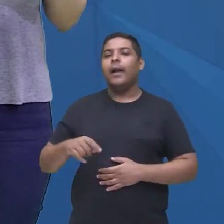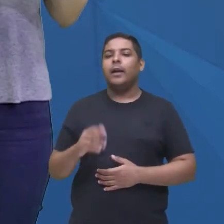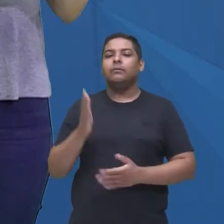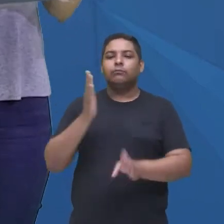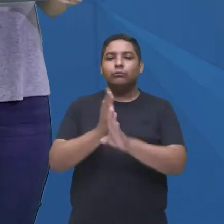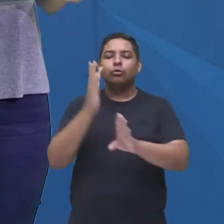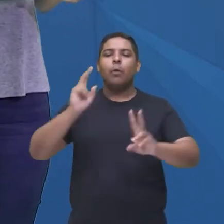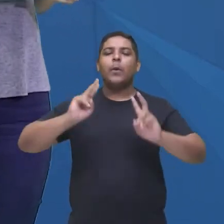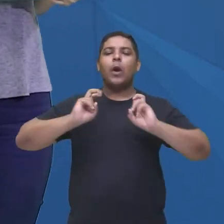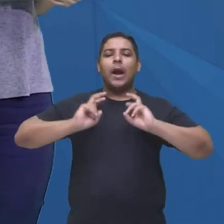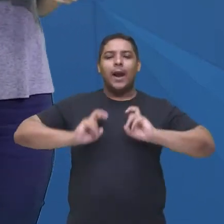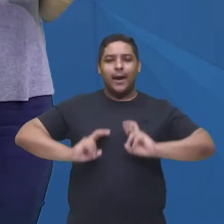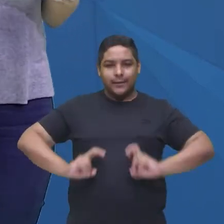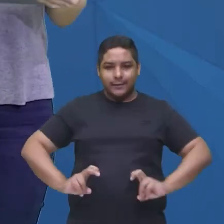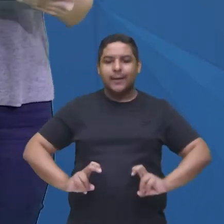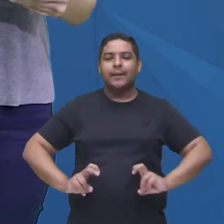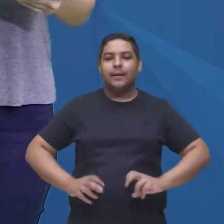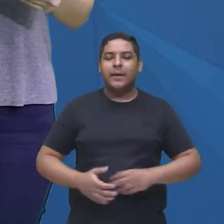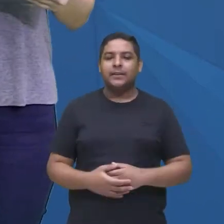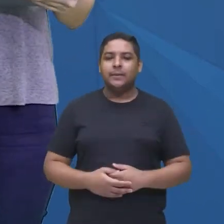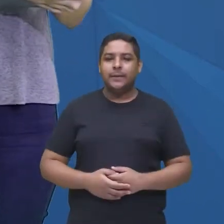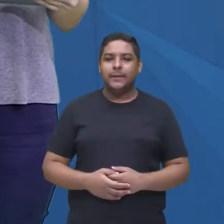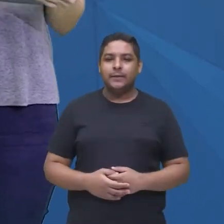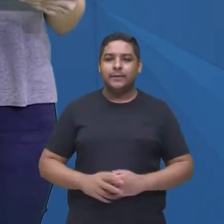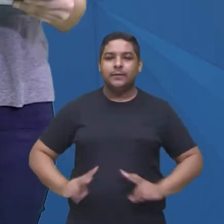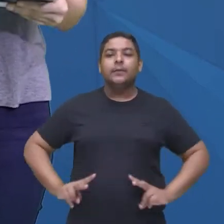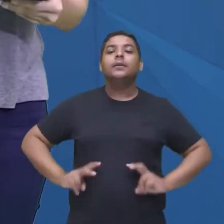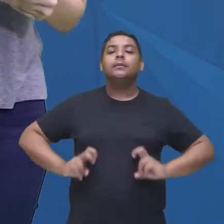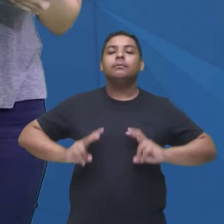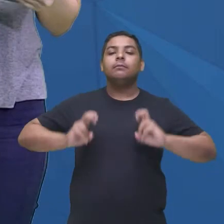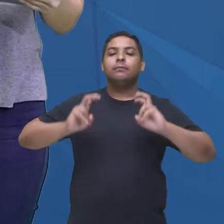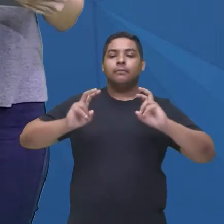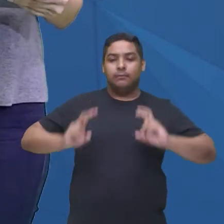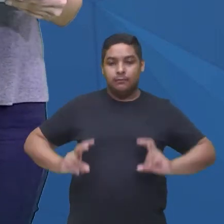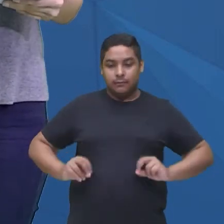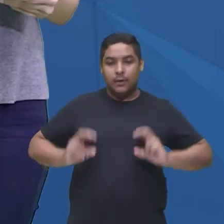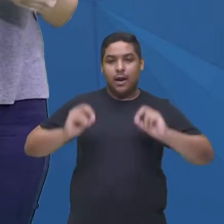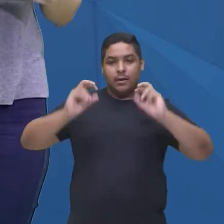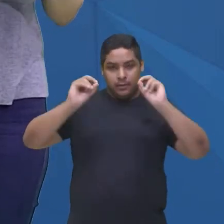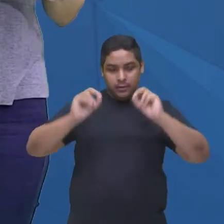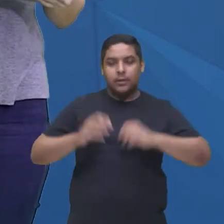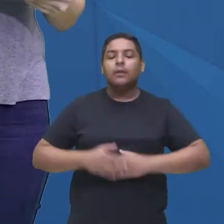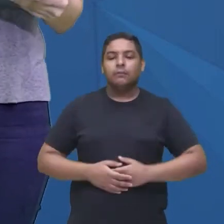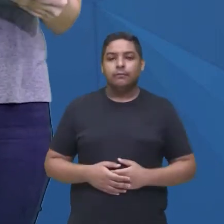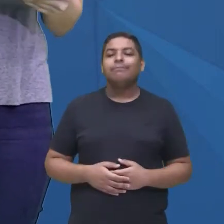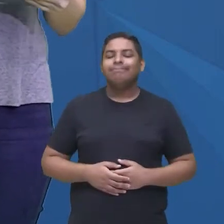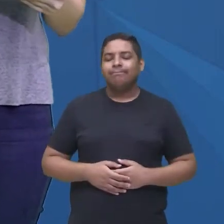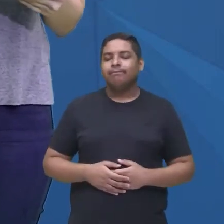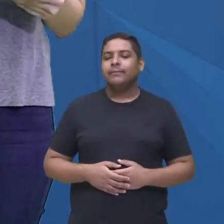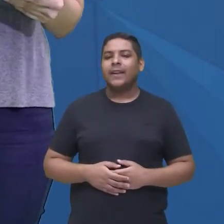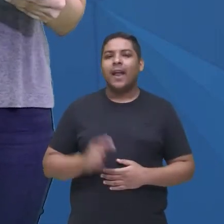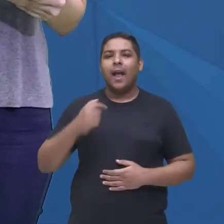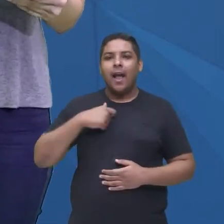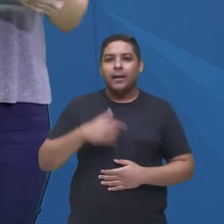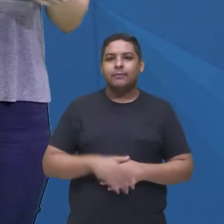ter ali, como ele tem o domínio das técnicas de laboratório, de química e tudo mais, ele passa a traficar e